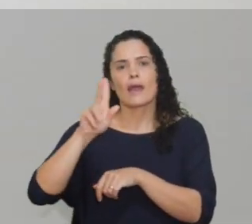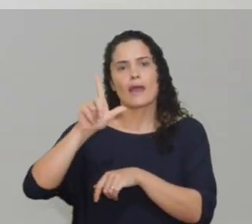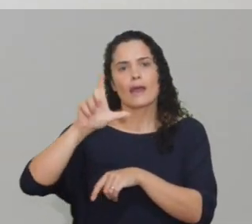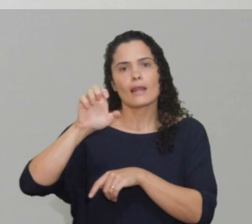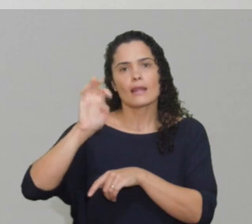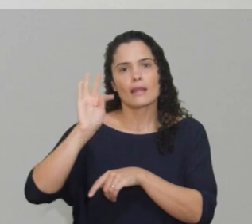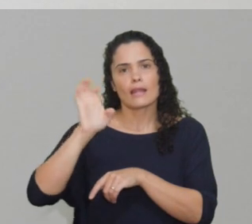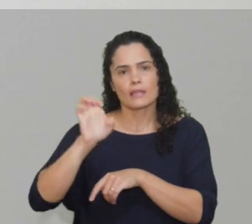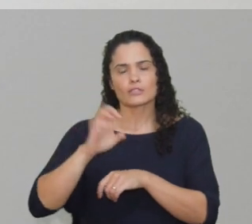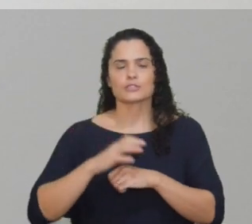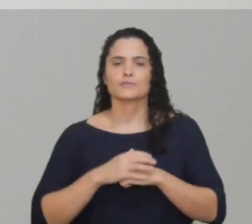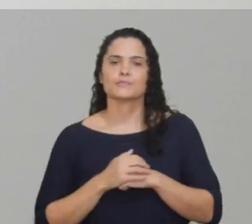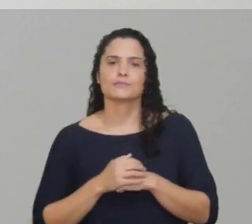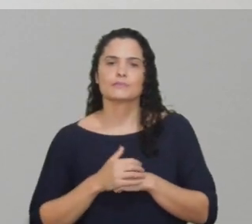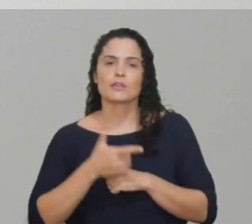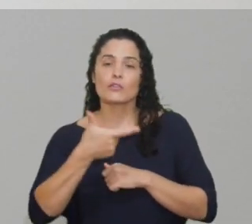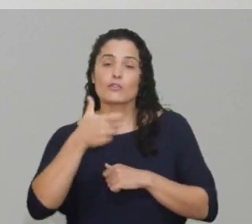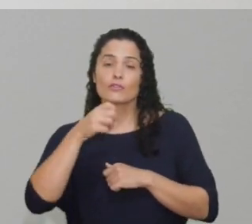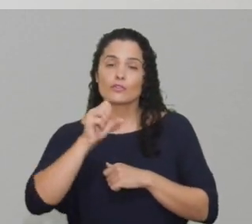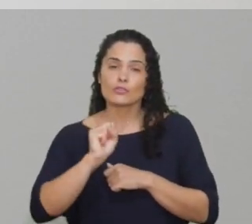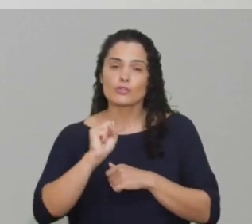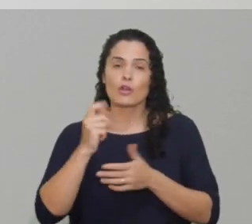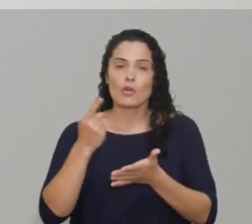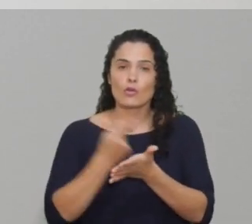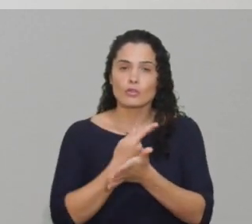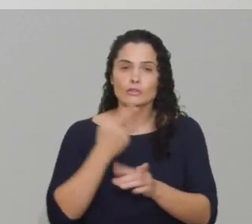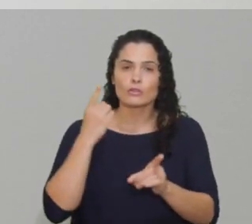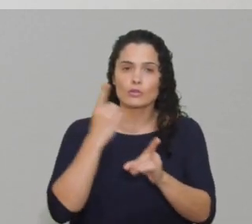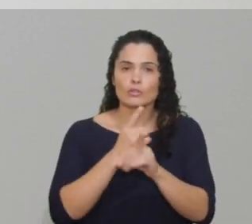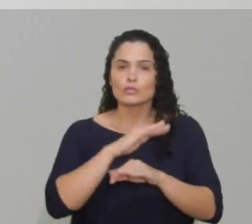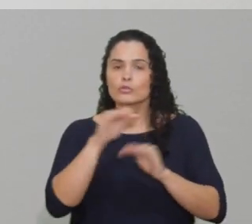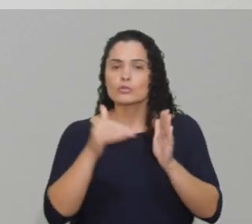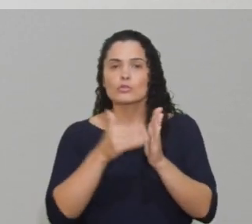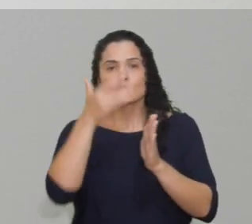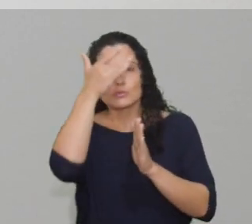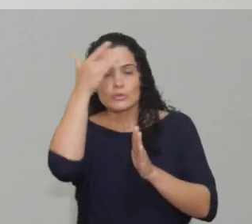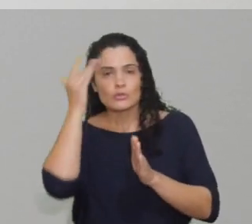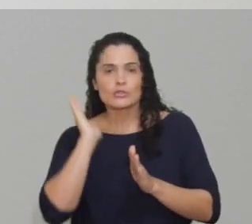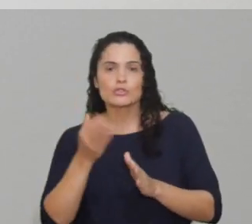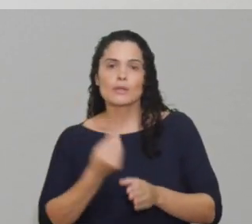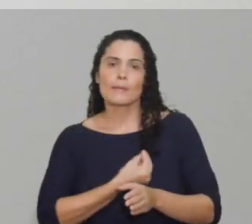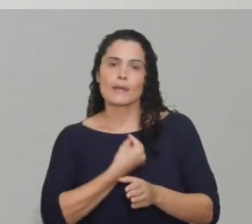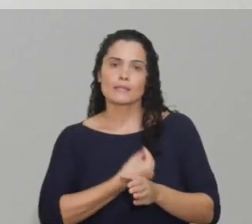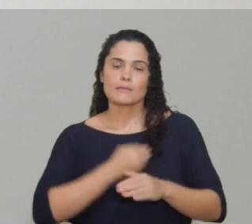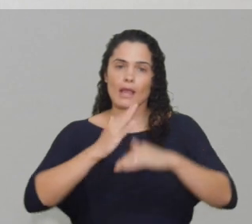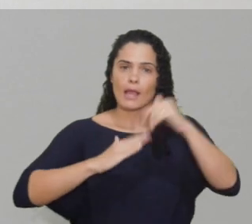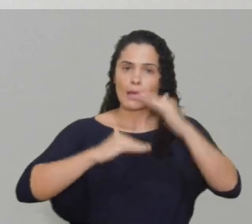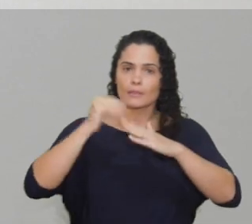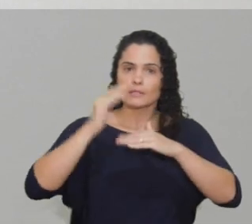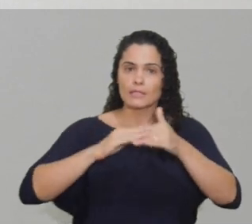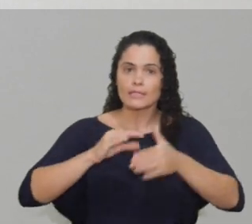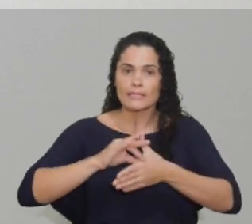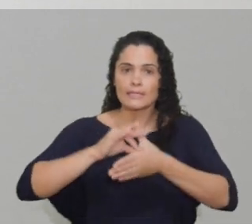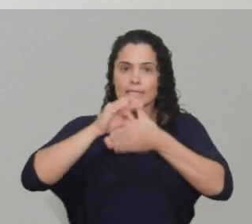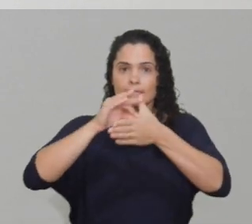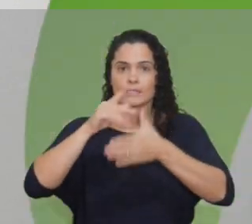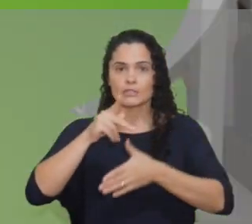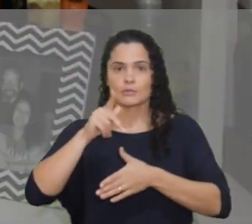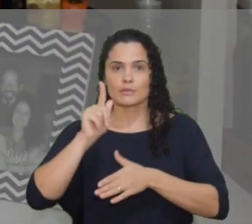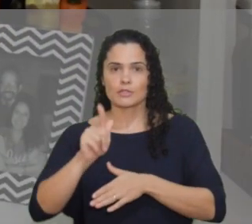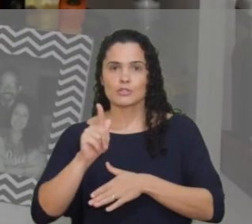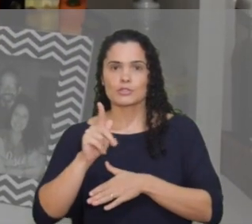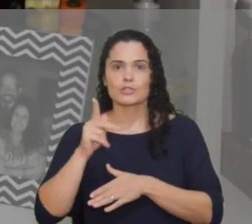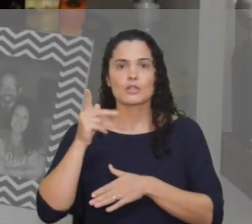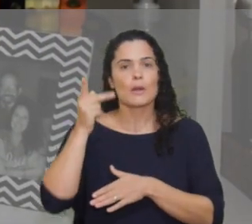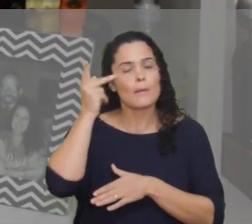Dia 28 vai acontecer um encontro para todos aqueles que participaram da capacitação de líderes de PG. O Pastor Burim tem um recado para você.